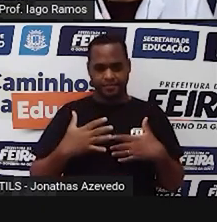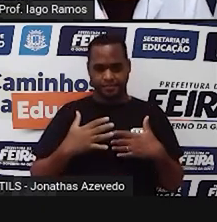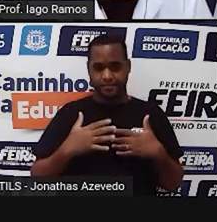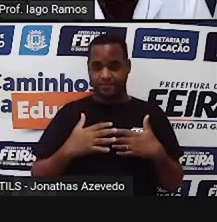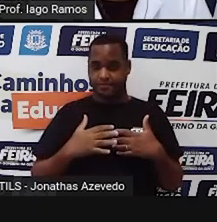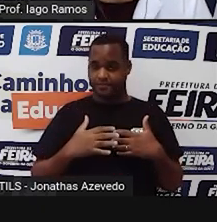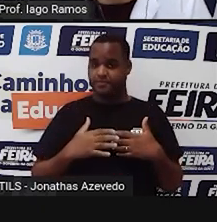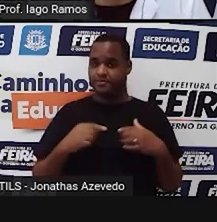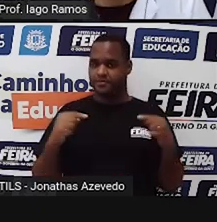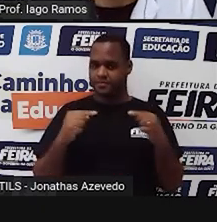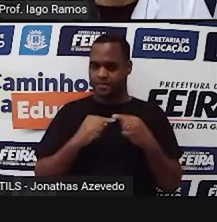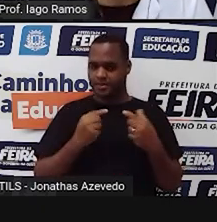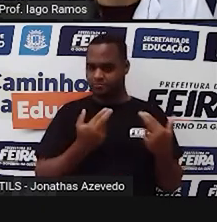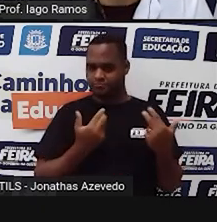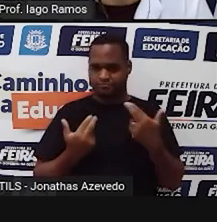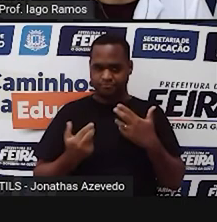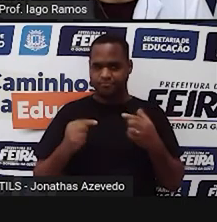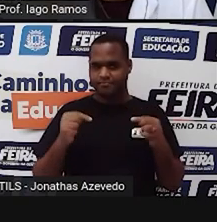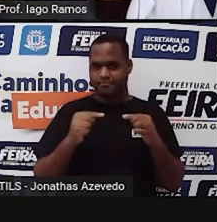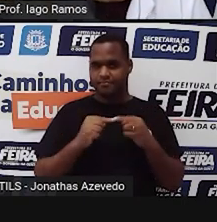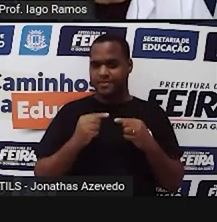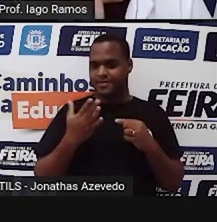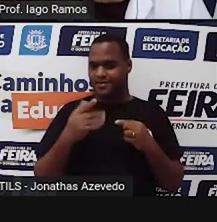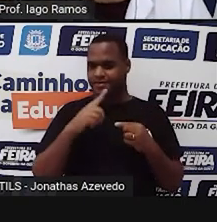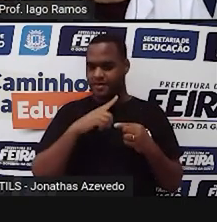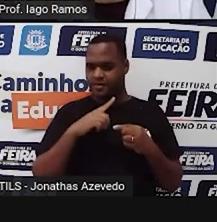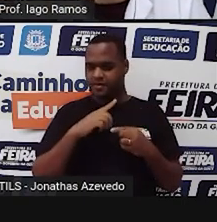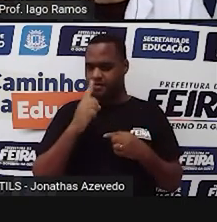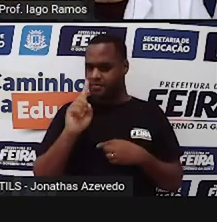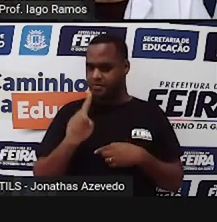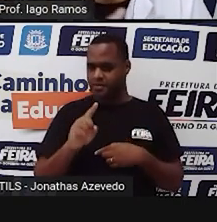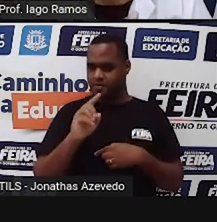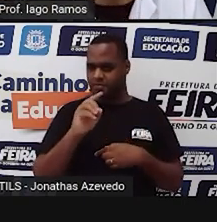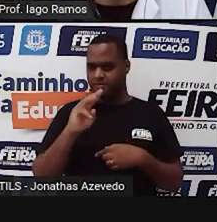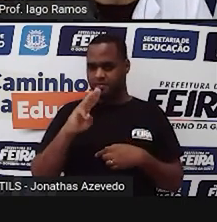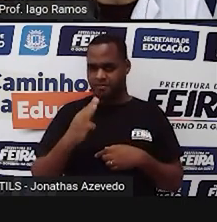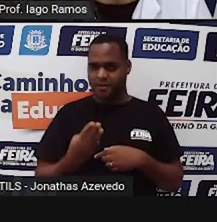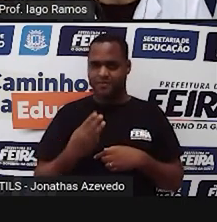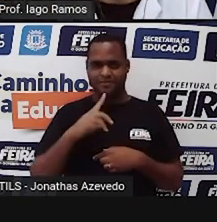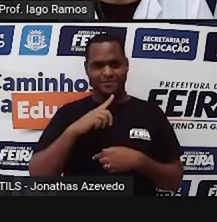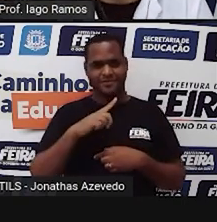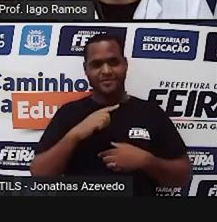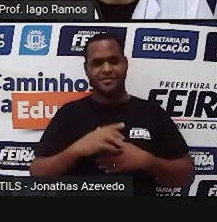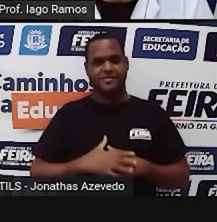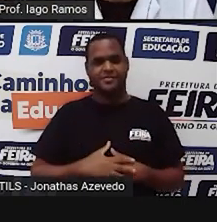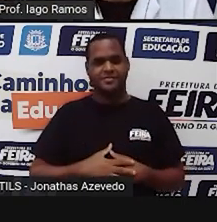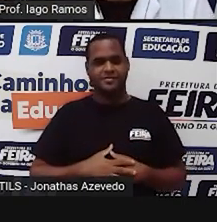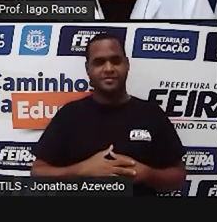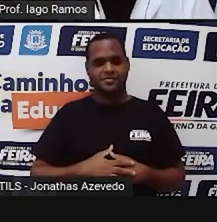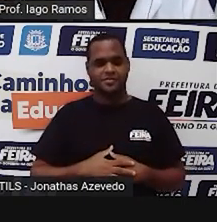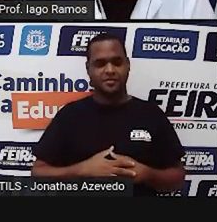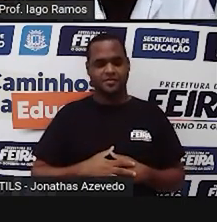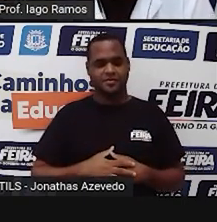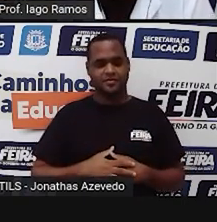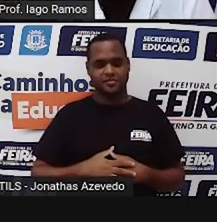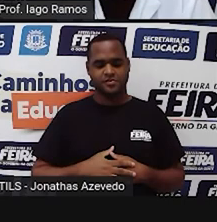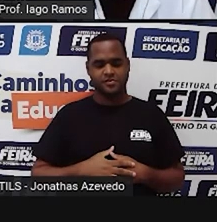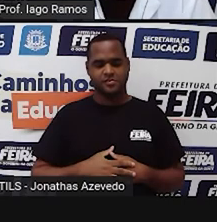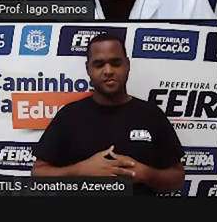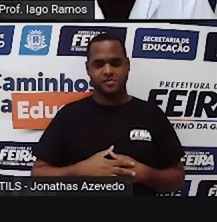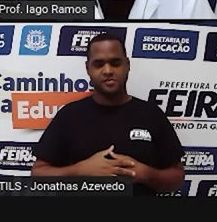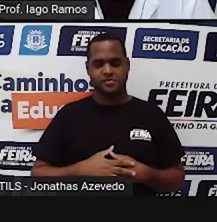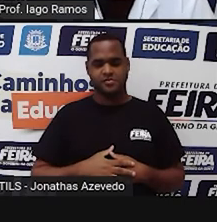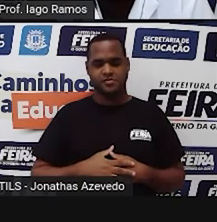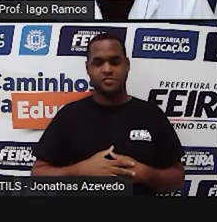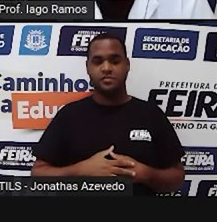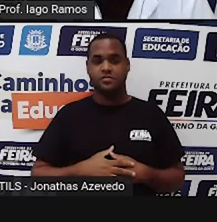mil é o mesmo que multiplicar por um milhão. Porque mil vezes mil dá um milhão. Certo? Então, se a gente fizer